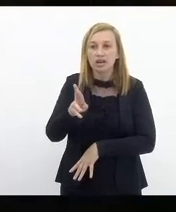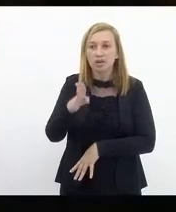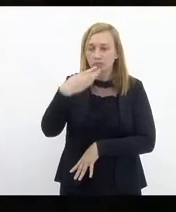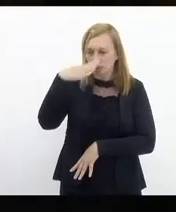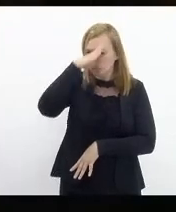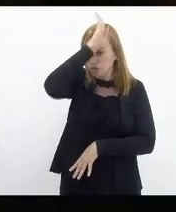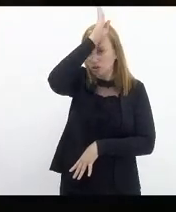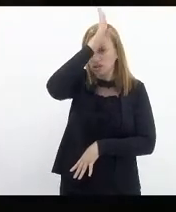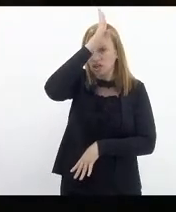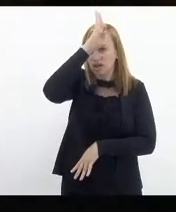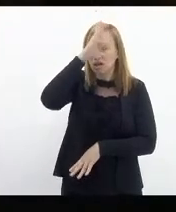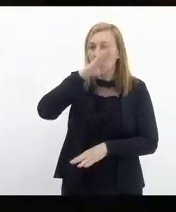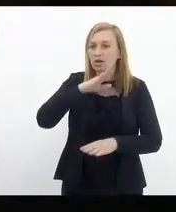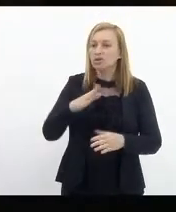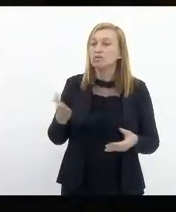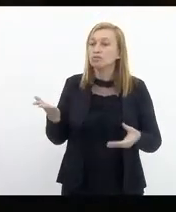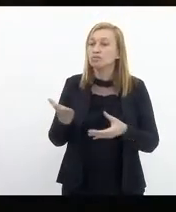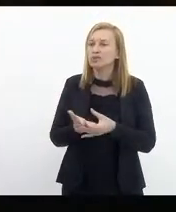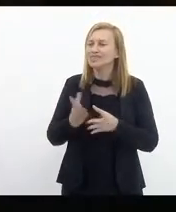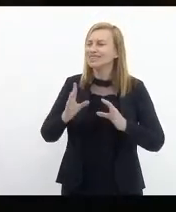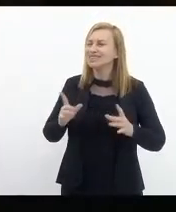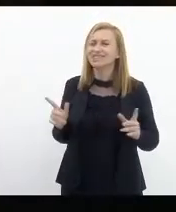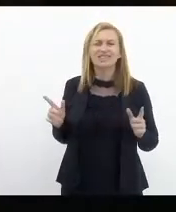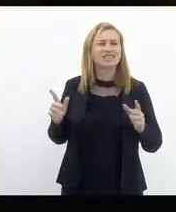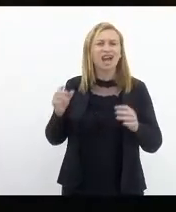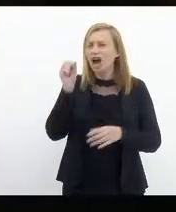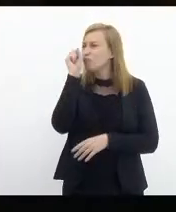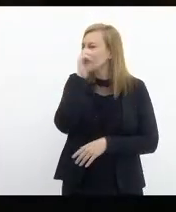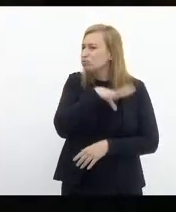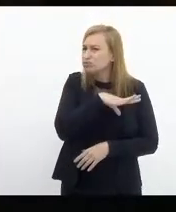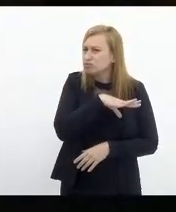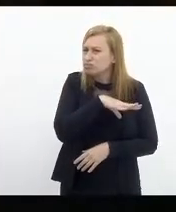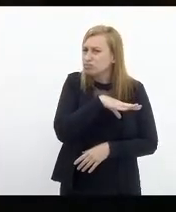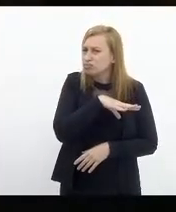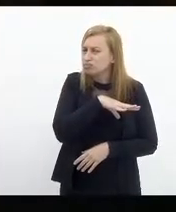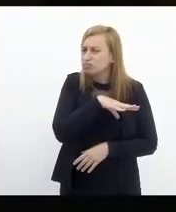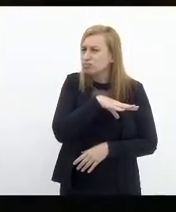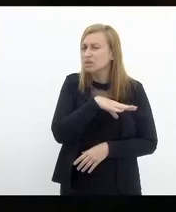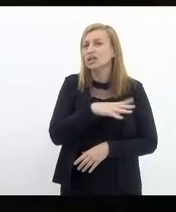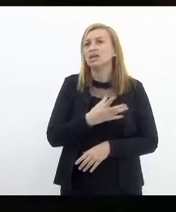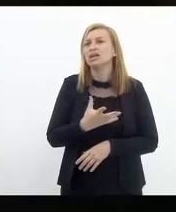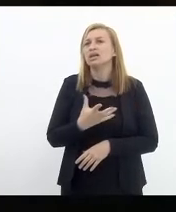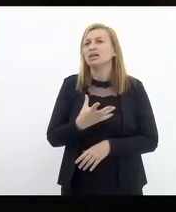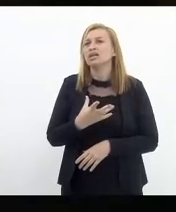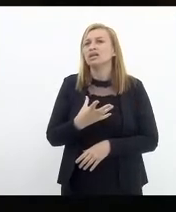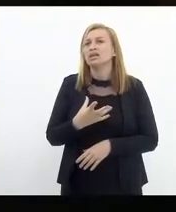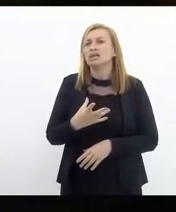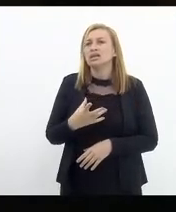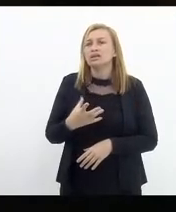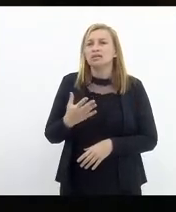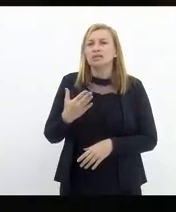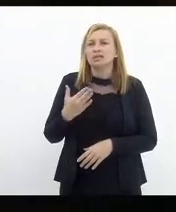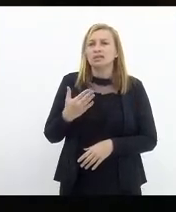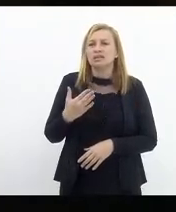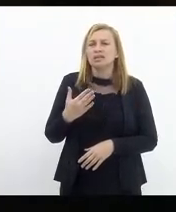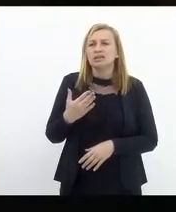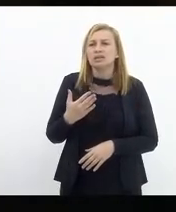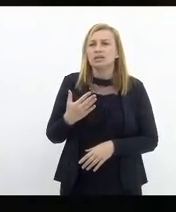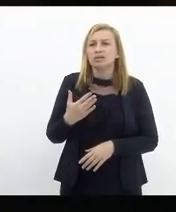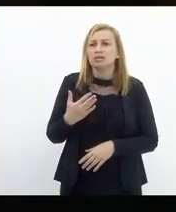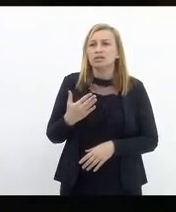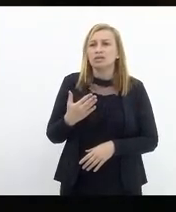colocar um processo completamente absurdo de uma lógica extremamente